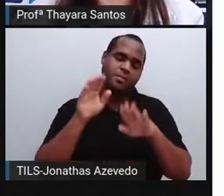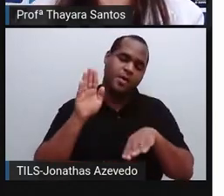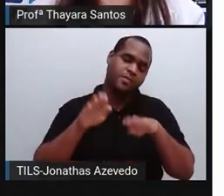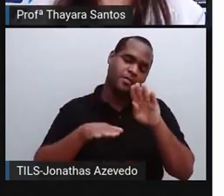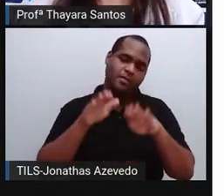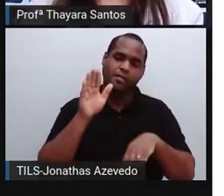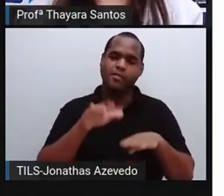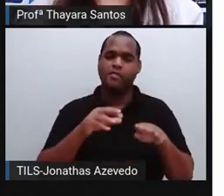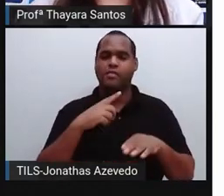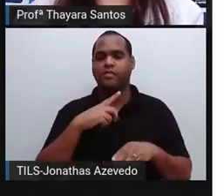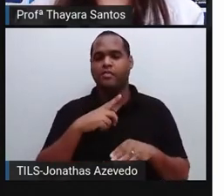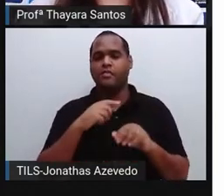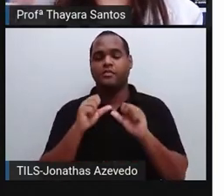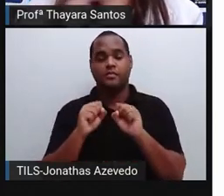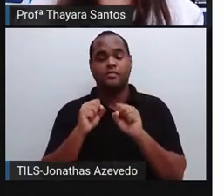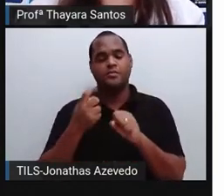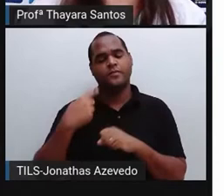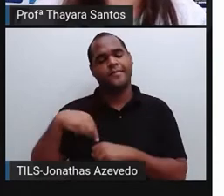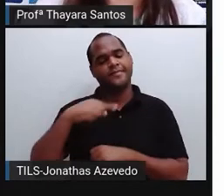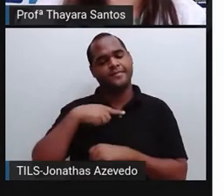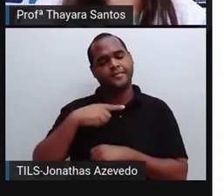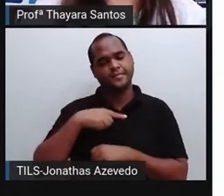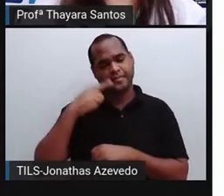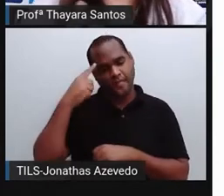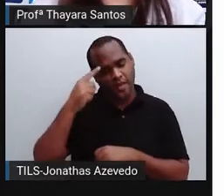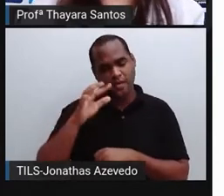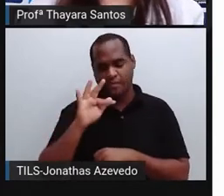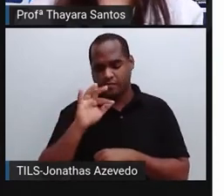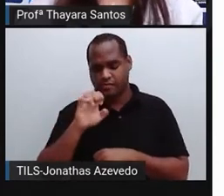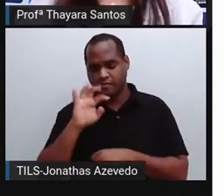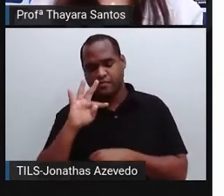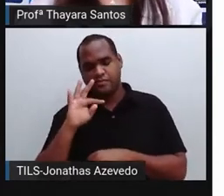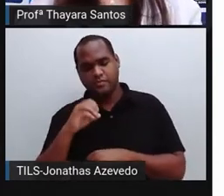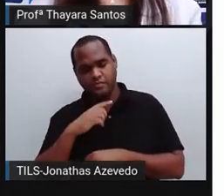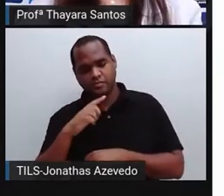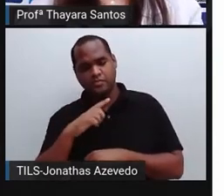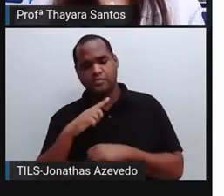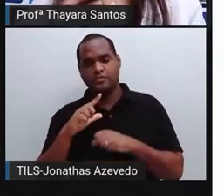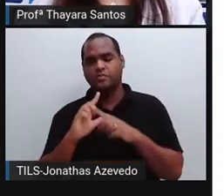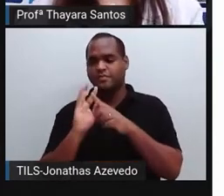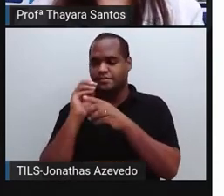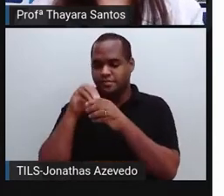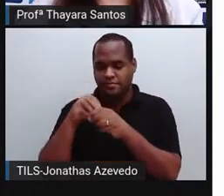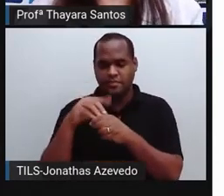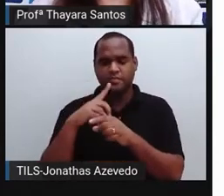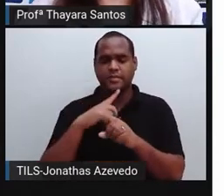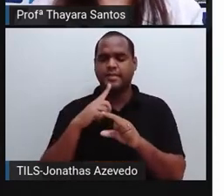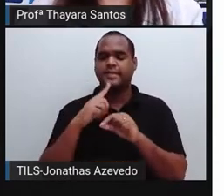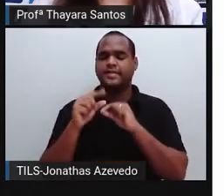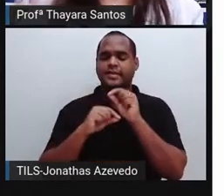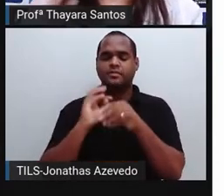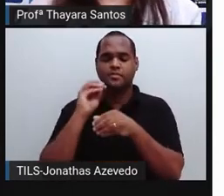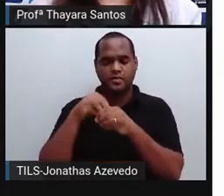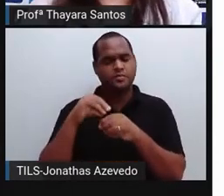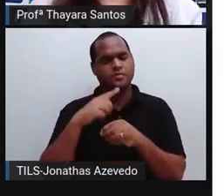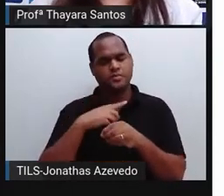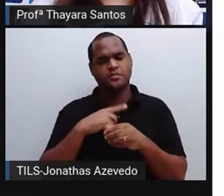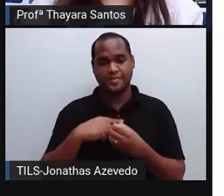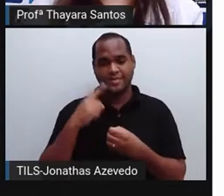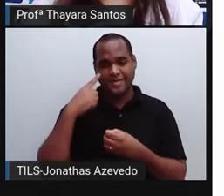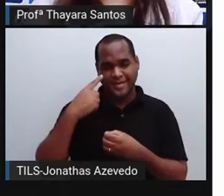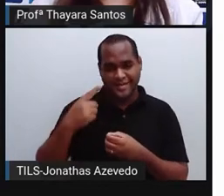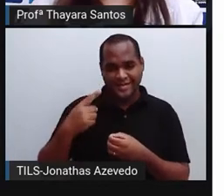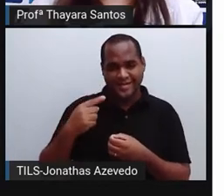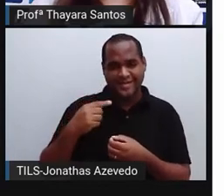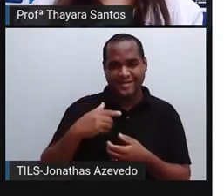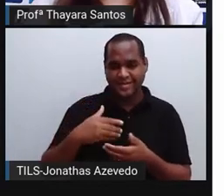organismo. Quando a gente é um fetozinho, Está lá dentro do útero da nossa mãe, está no início da nossa formação, a gente tem muita